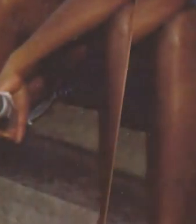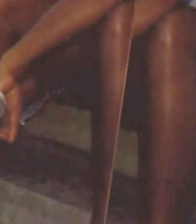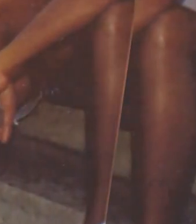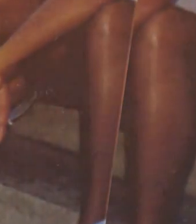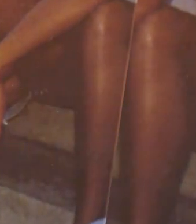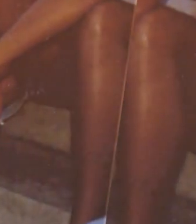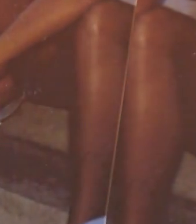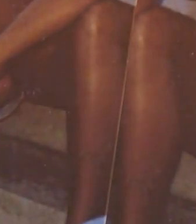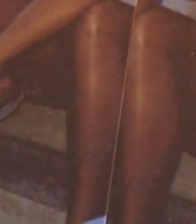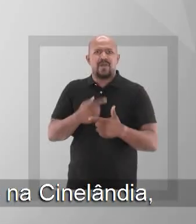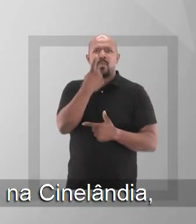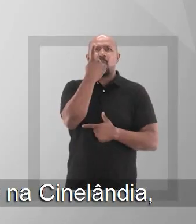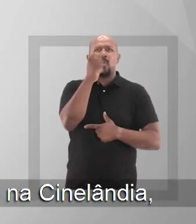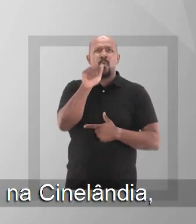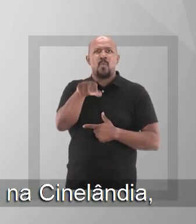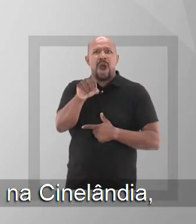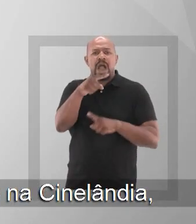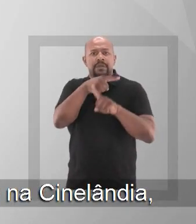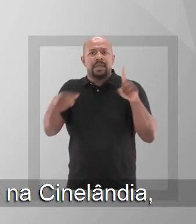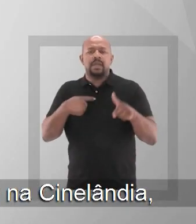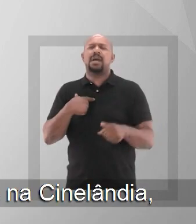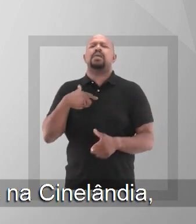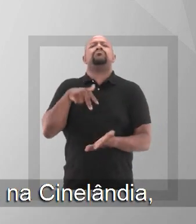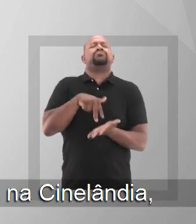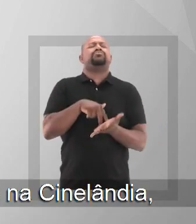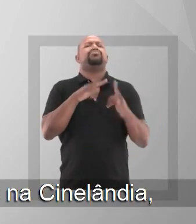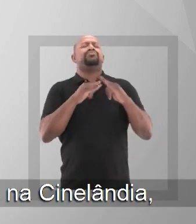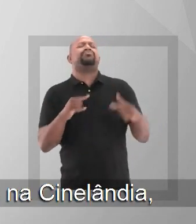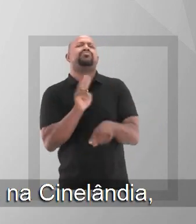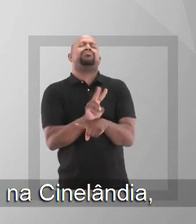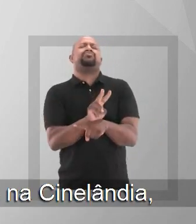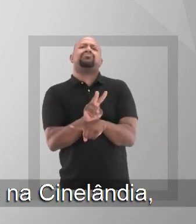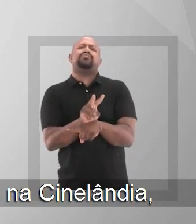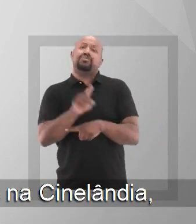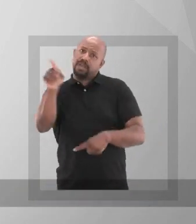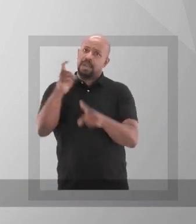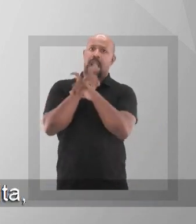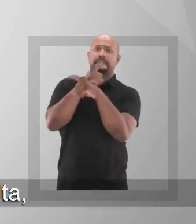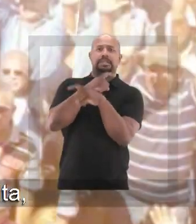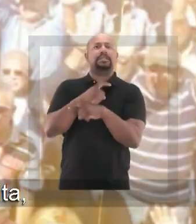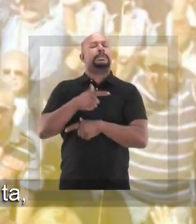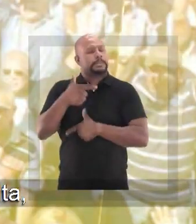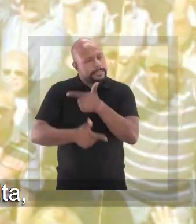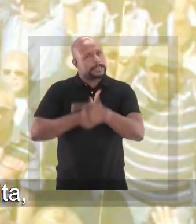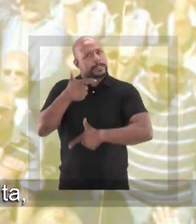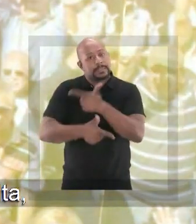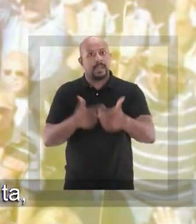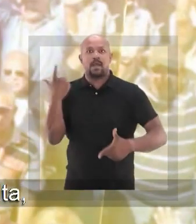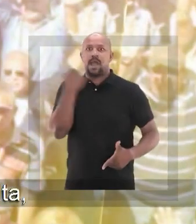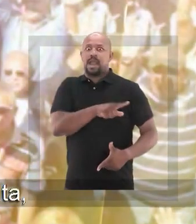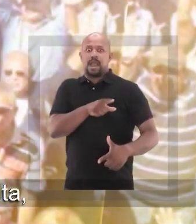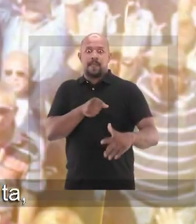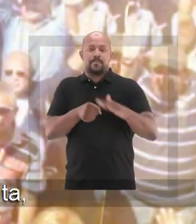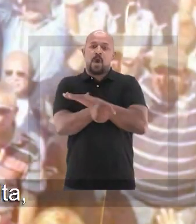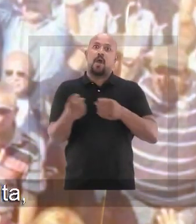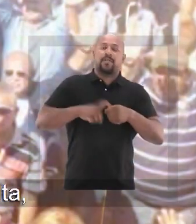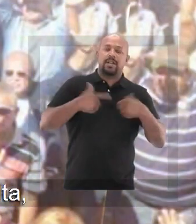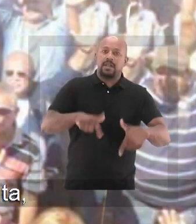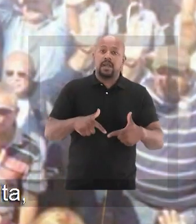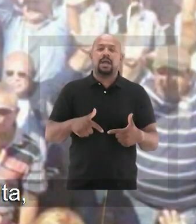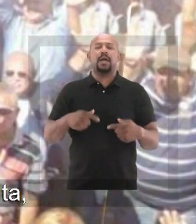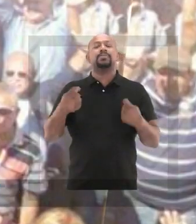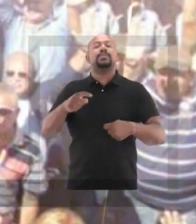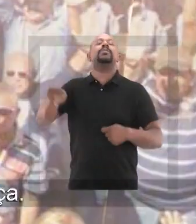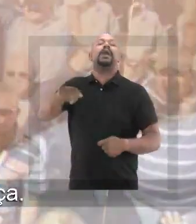Eu e os meus companheiros Matamosquitos ficamos um ano e meio acampados na Sinerândia. Só depois de muita luta, conseguimos nossos